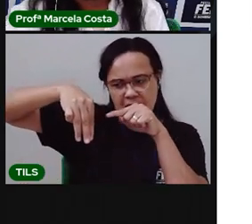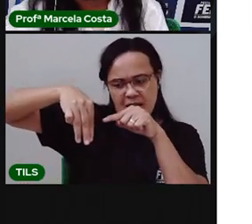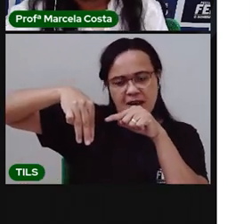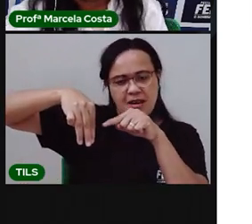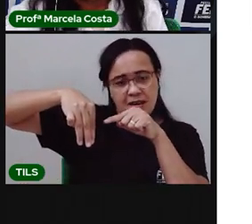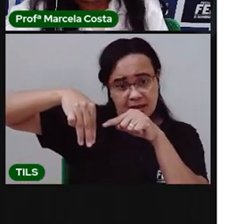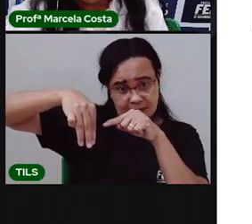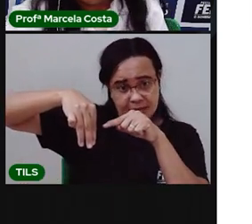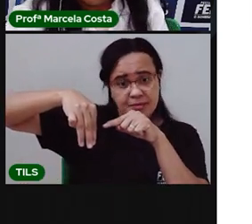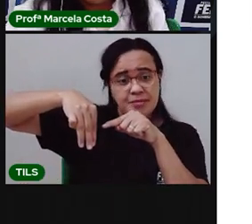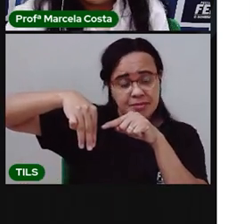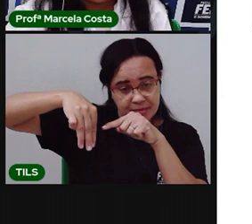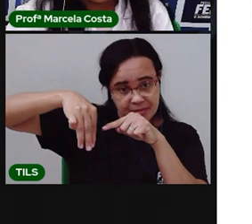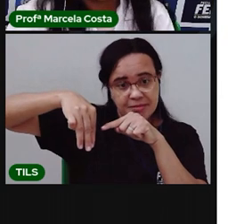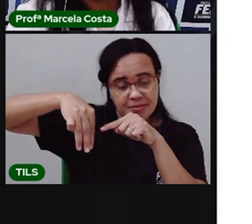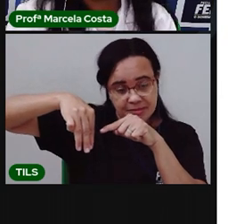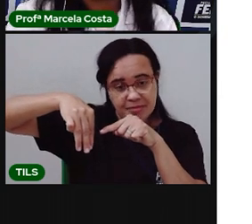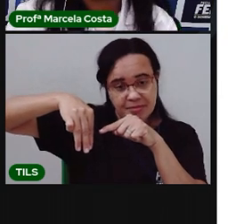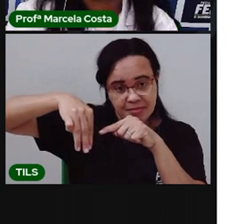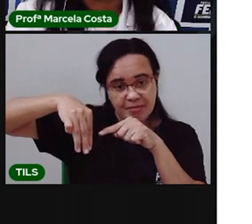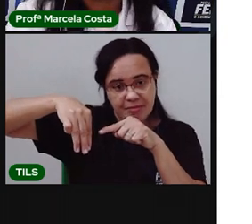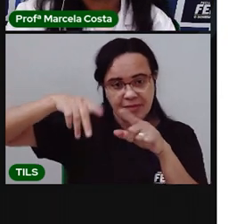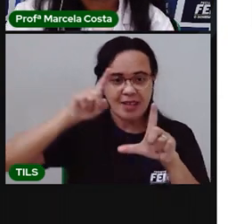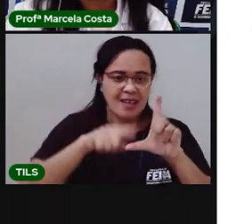Maricota começa com qual letra?